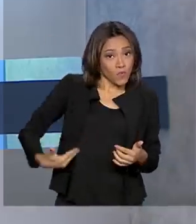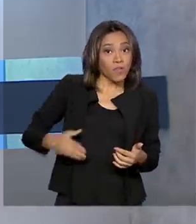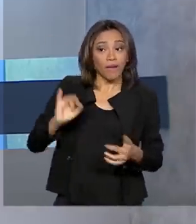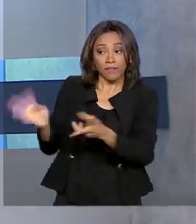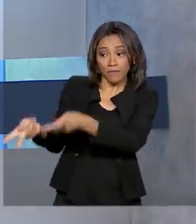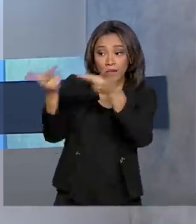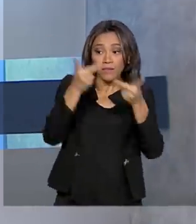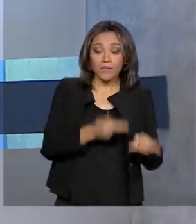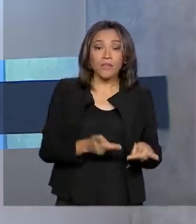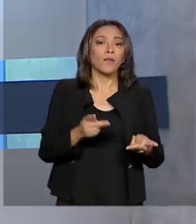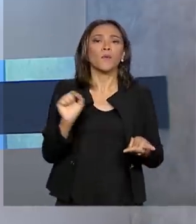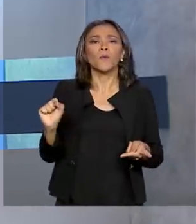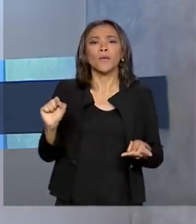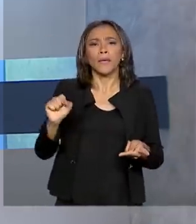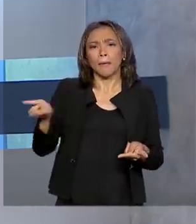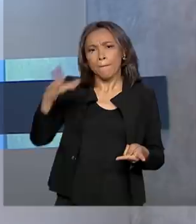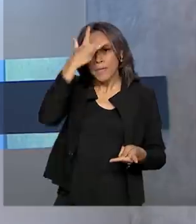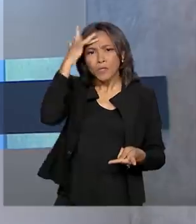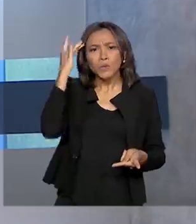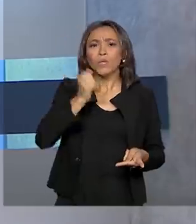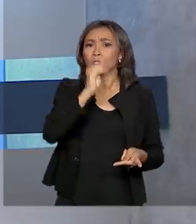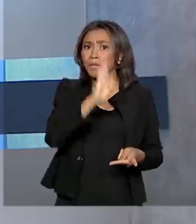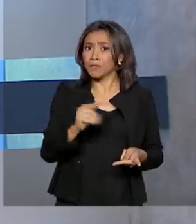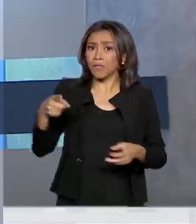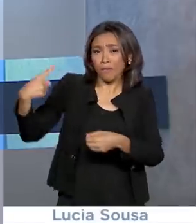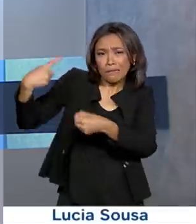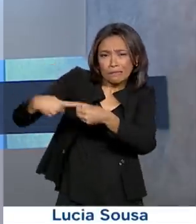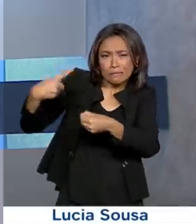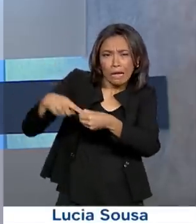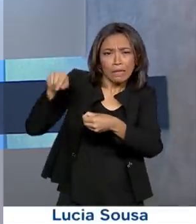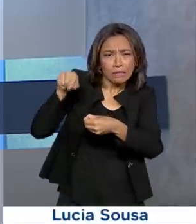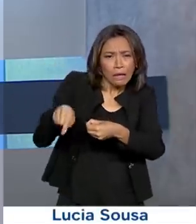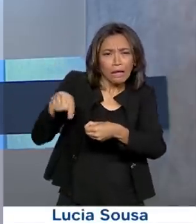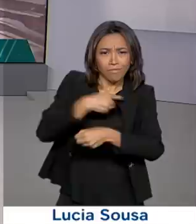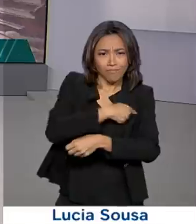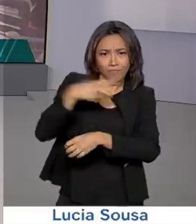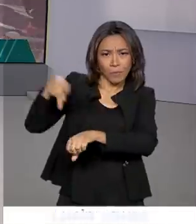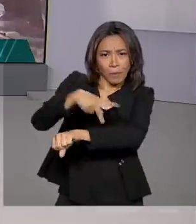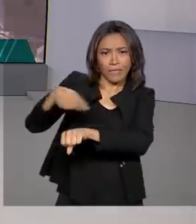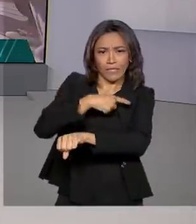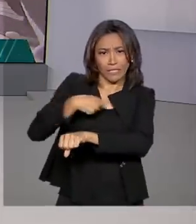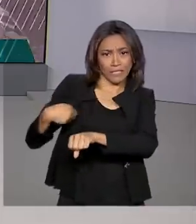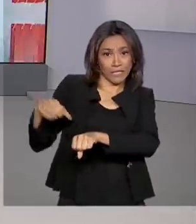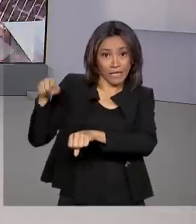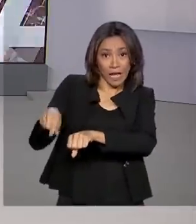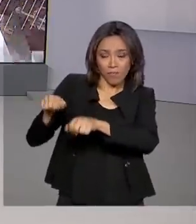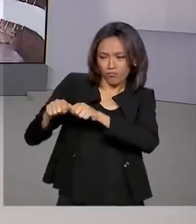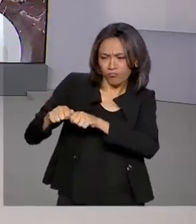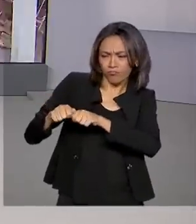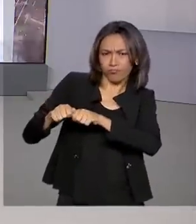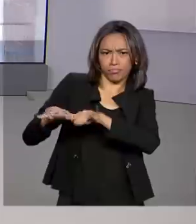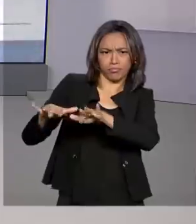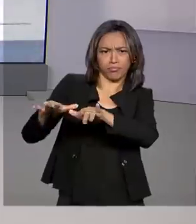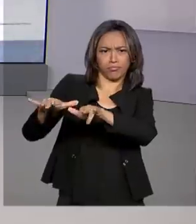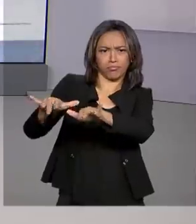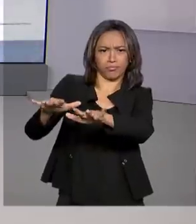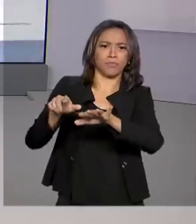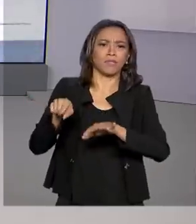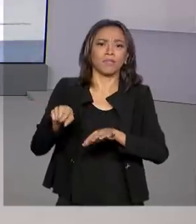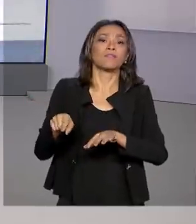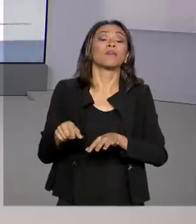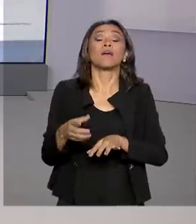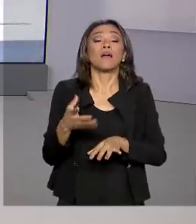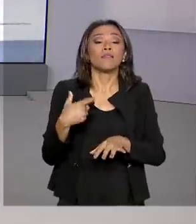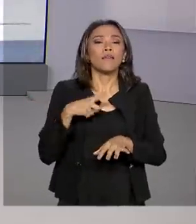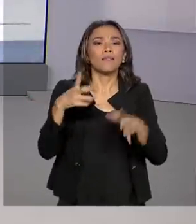brasileiros que estão em Wuhan, na China, epicentro do coronavírus. Vamos conversar com a repórter Selma Dias. Ela traz